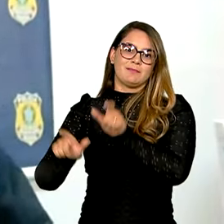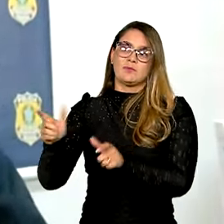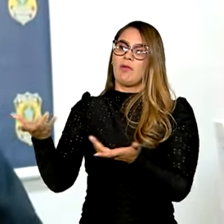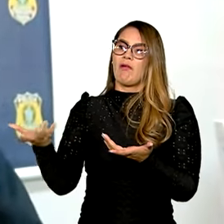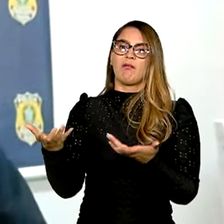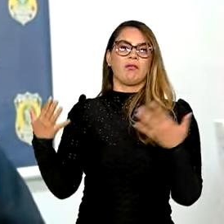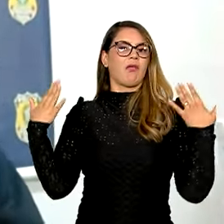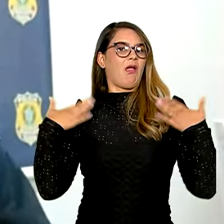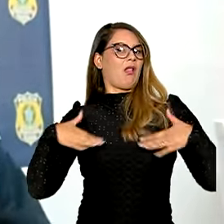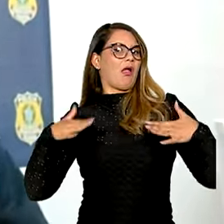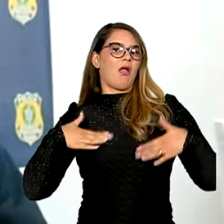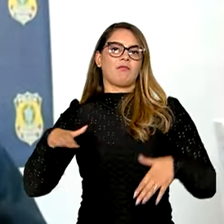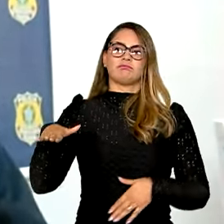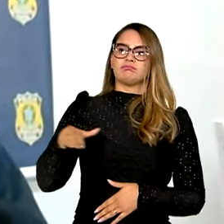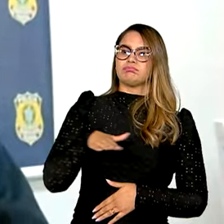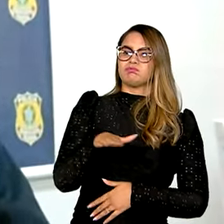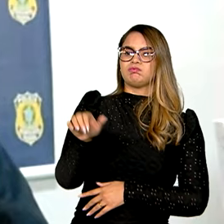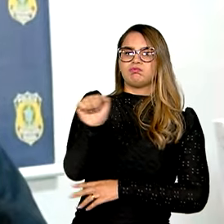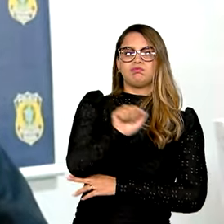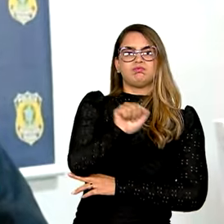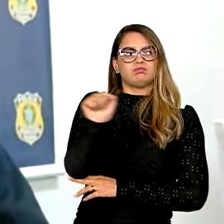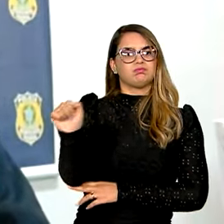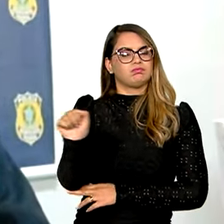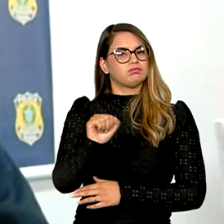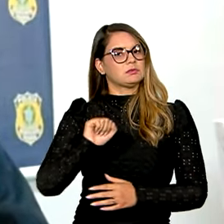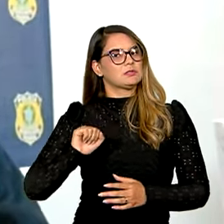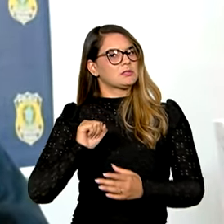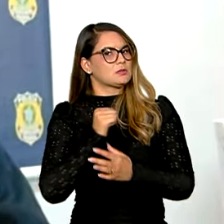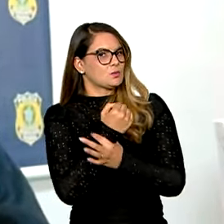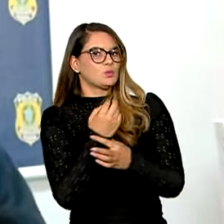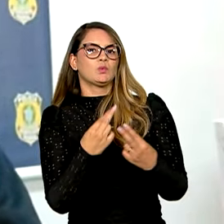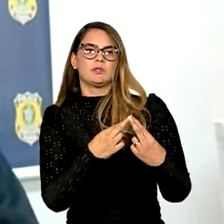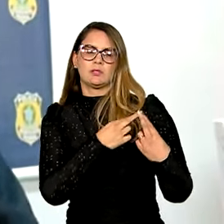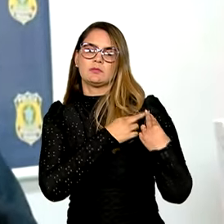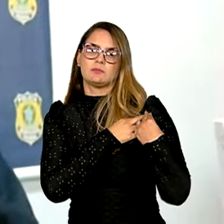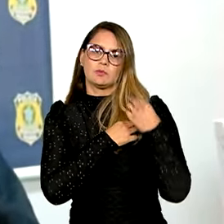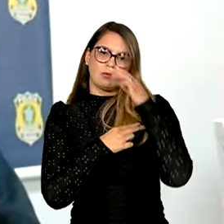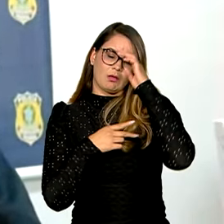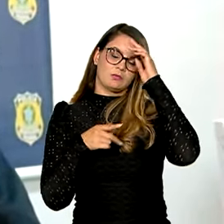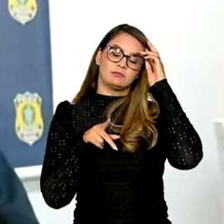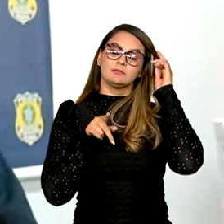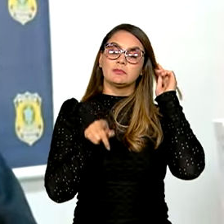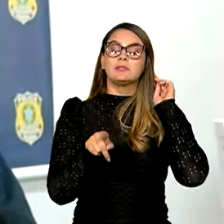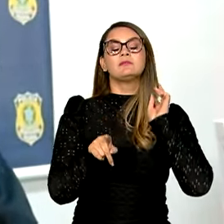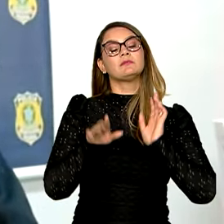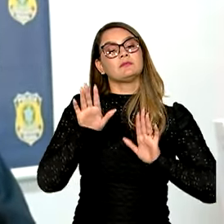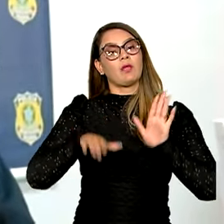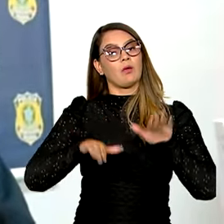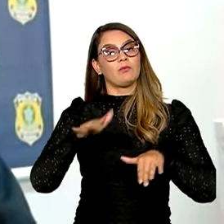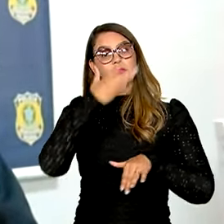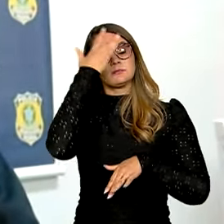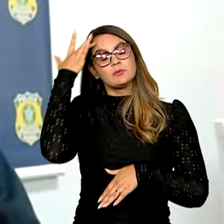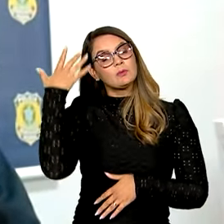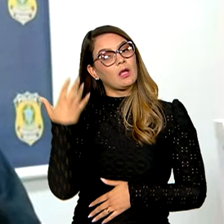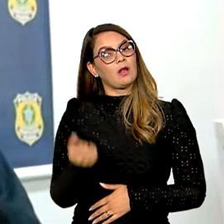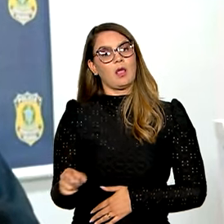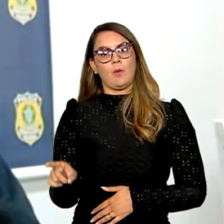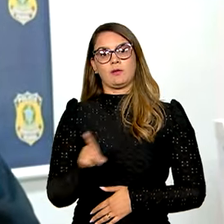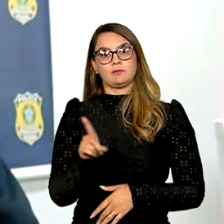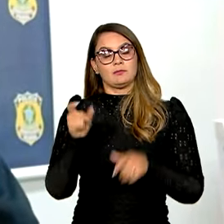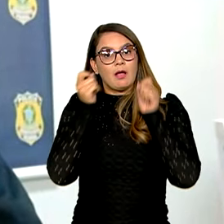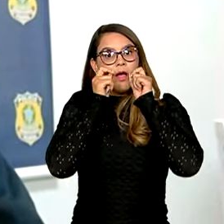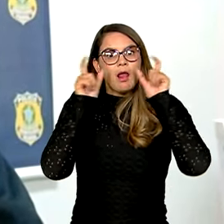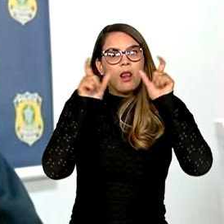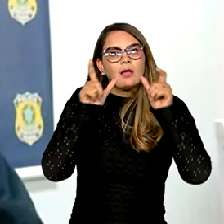transitar de forma correta, de forma prudente, de forma responsável. Nesses casos, talvez, quem não atendeu os